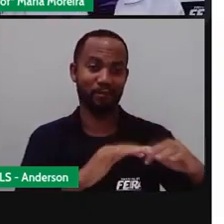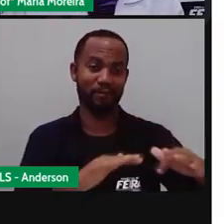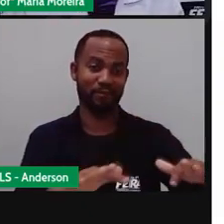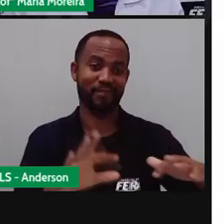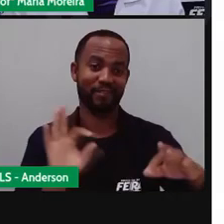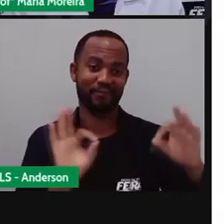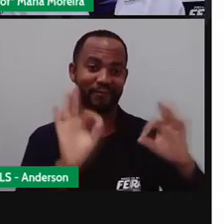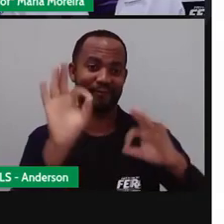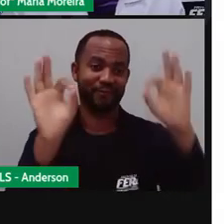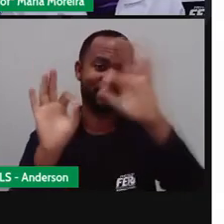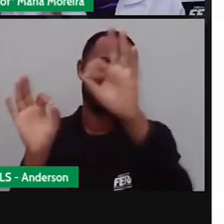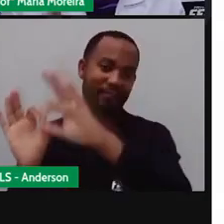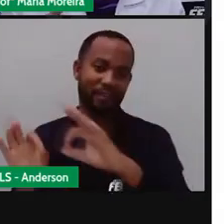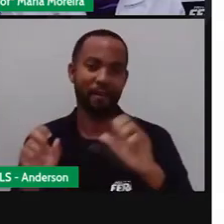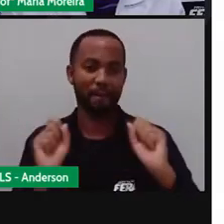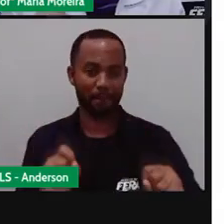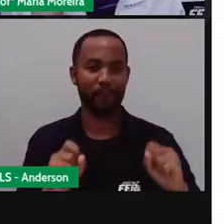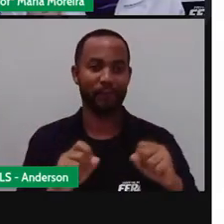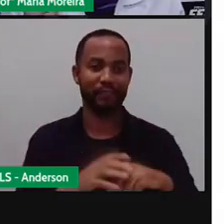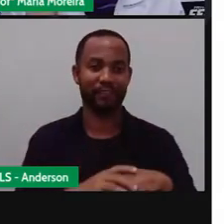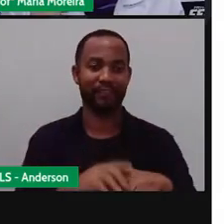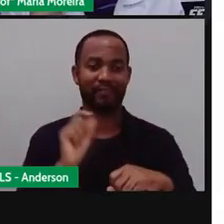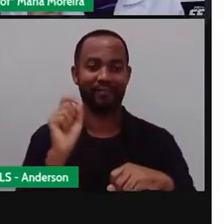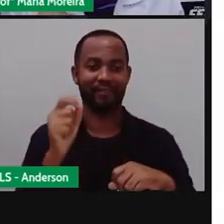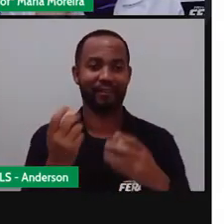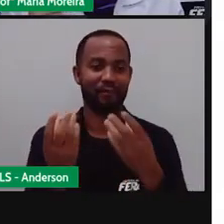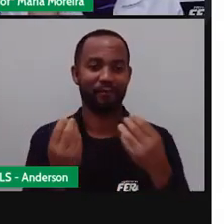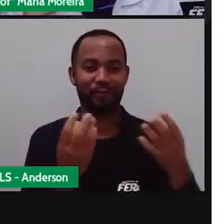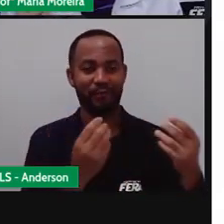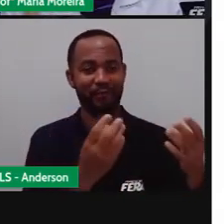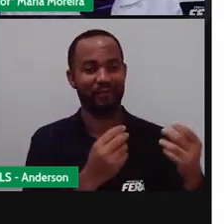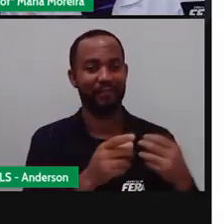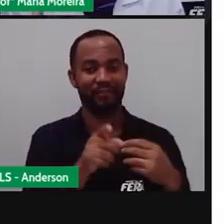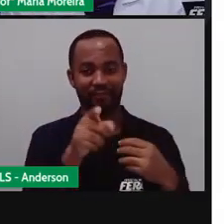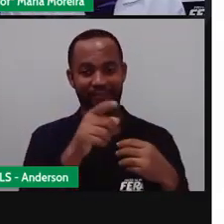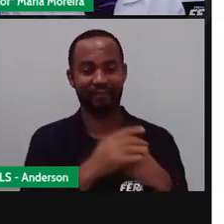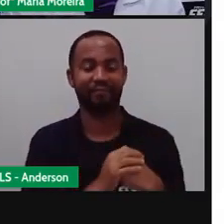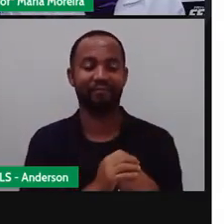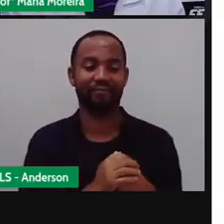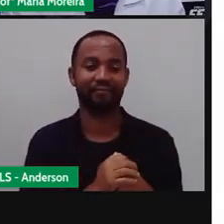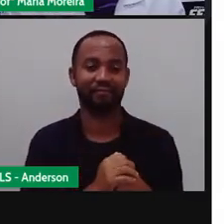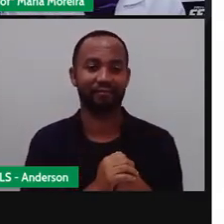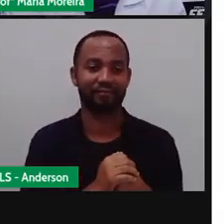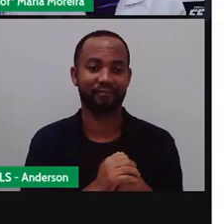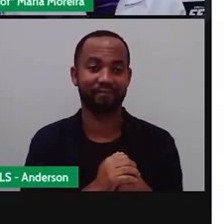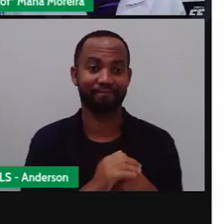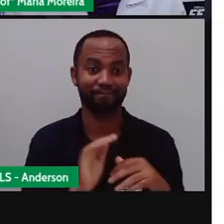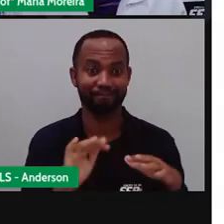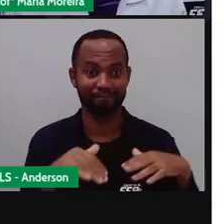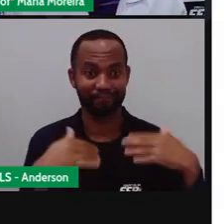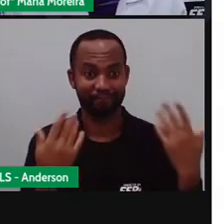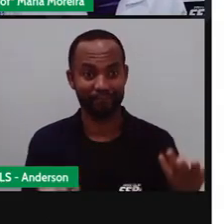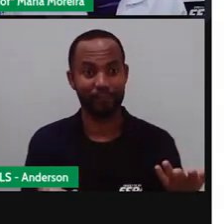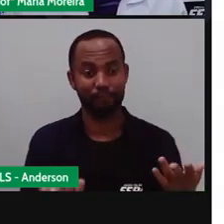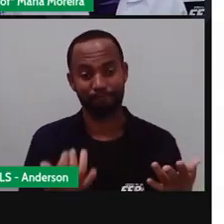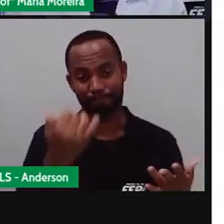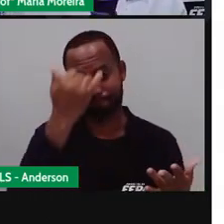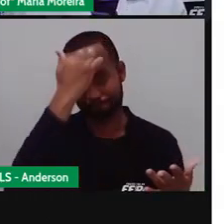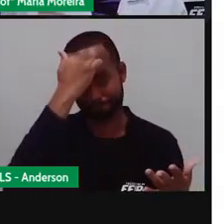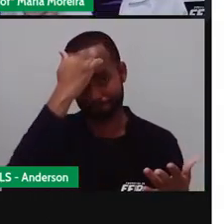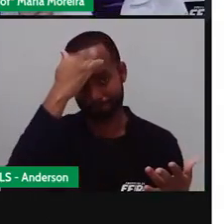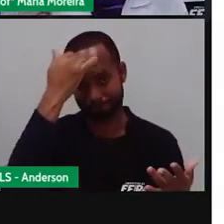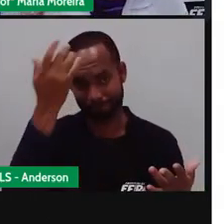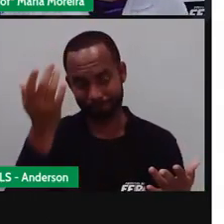tampinha ali Pode ser o quê? O criatório de um mosquitinho da dengue E aí? E aí